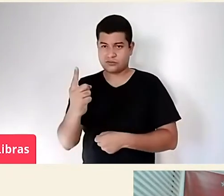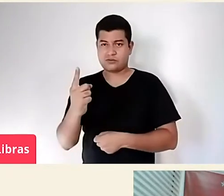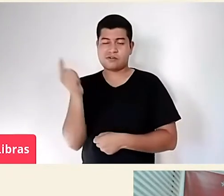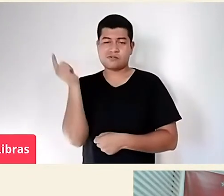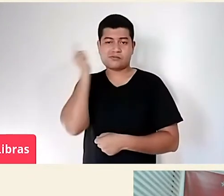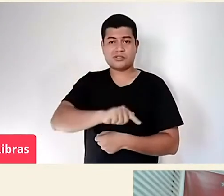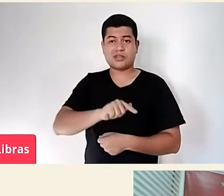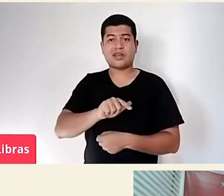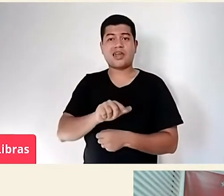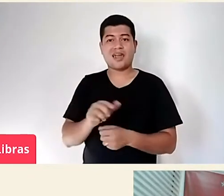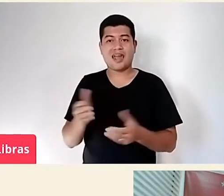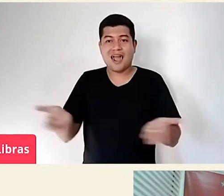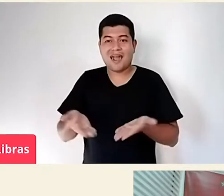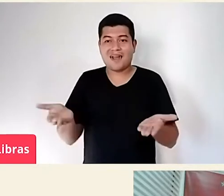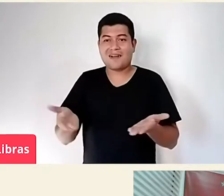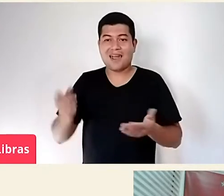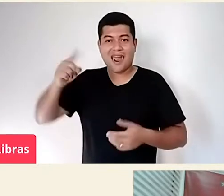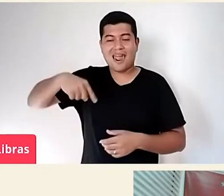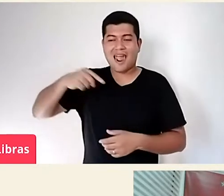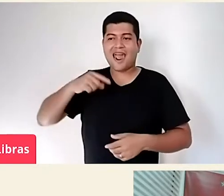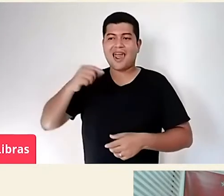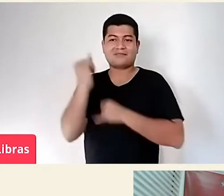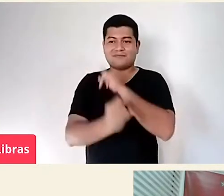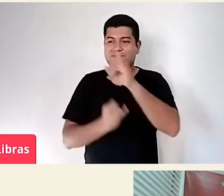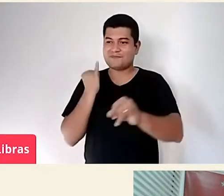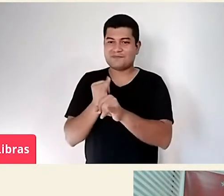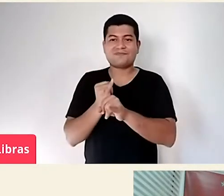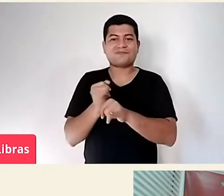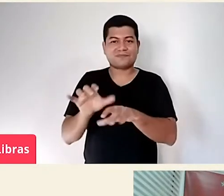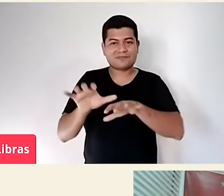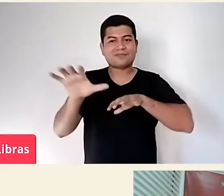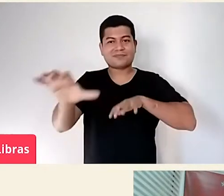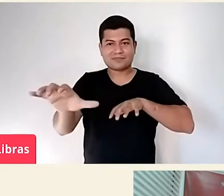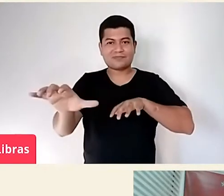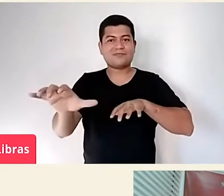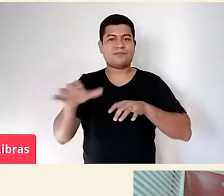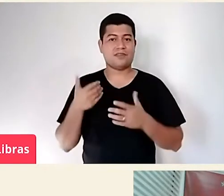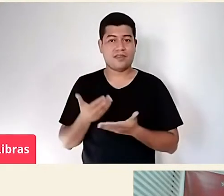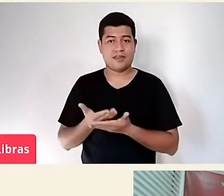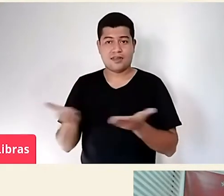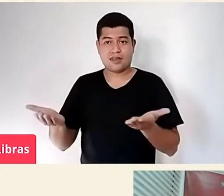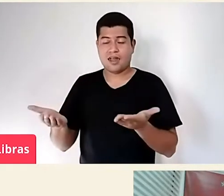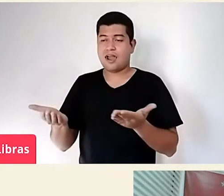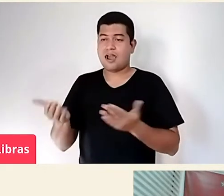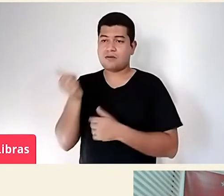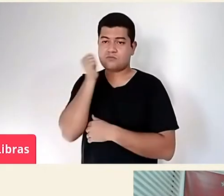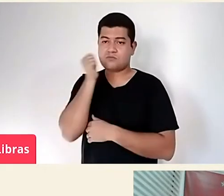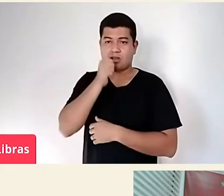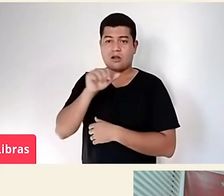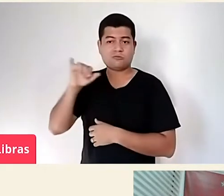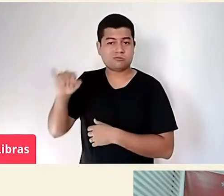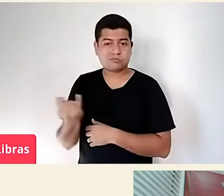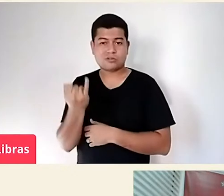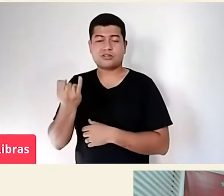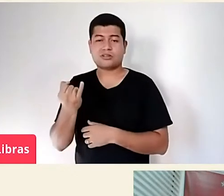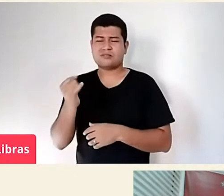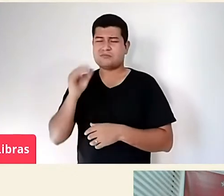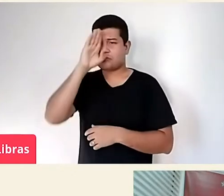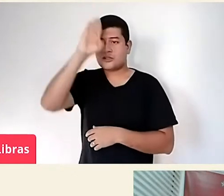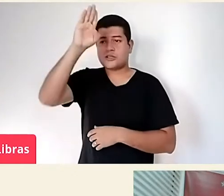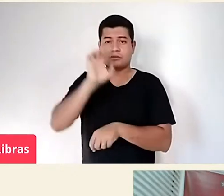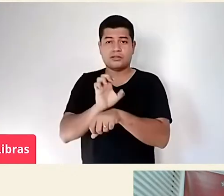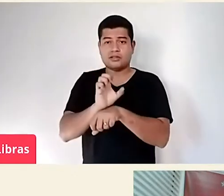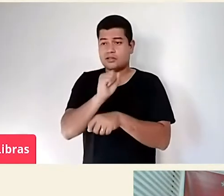é fazer online. Também dá oportunidade das mulheres, principalmente de todo o Estado de Santa Catarina, que